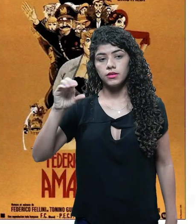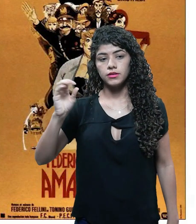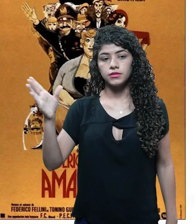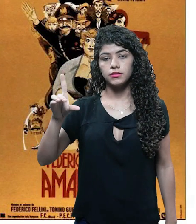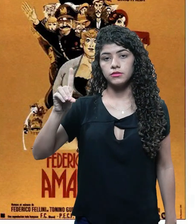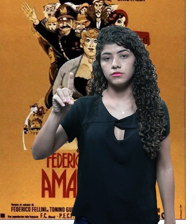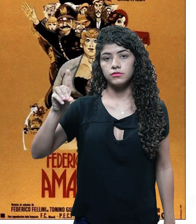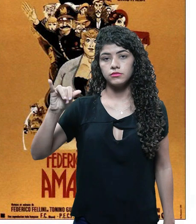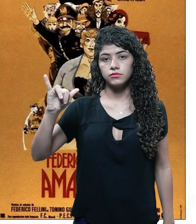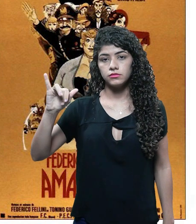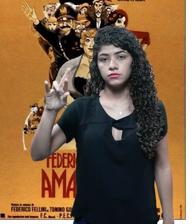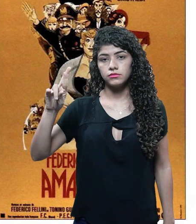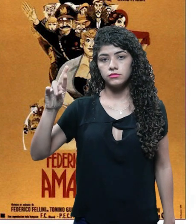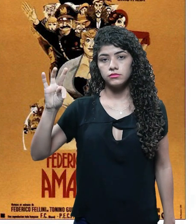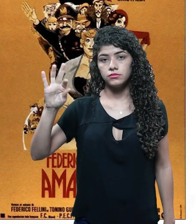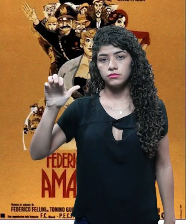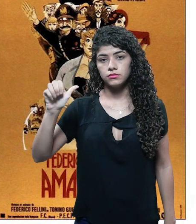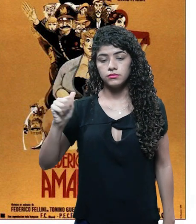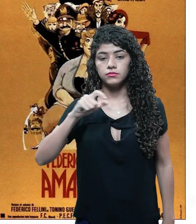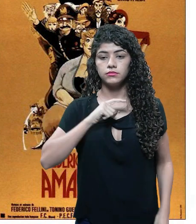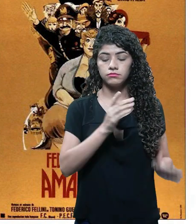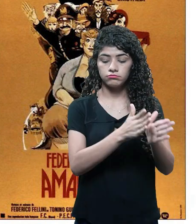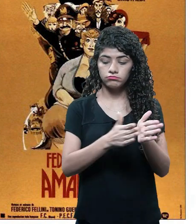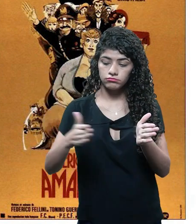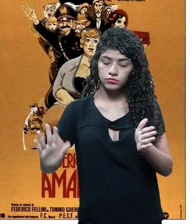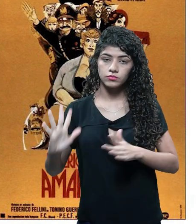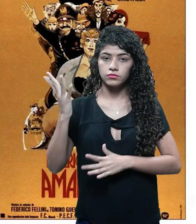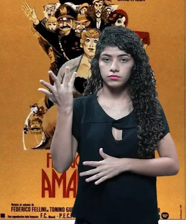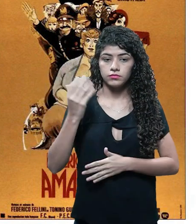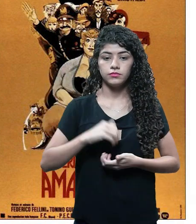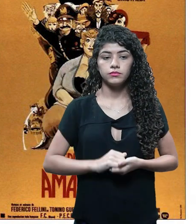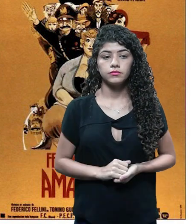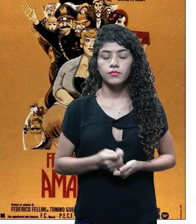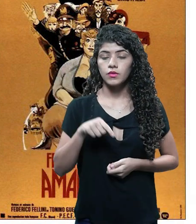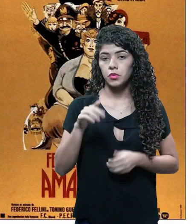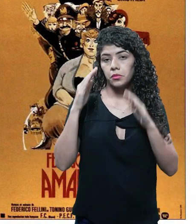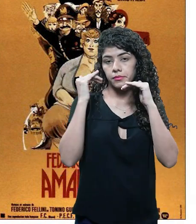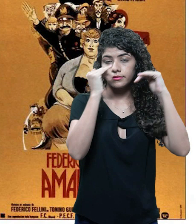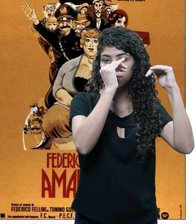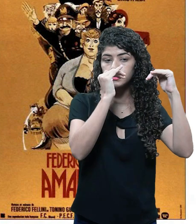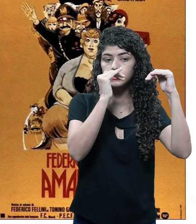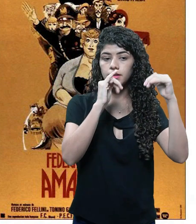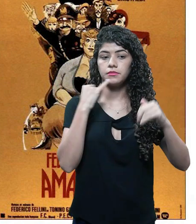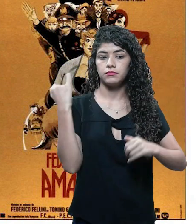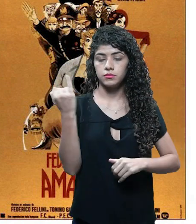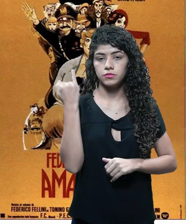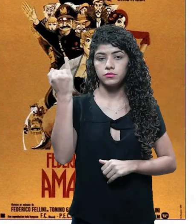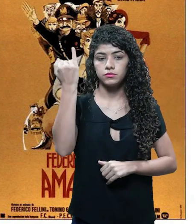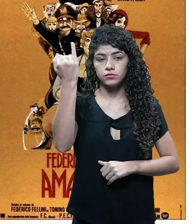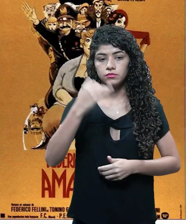A ação direta obedece uma ordem cronológica dos acontecimentos. Certo? Então, você obedecer essa ordem